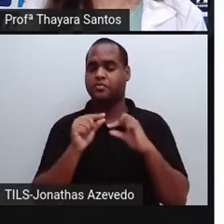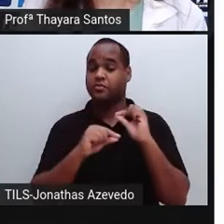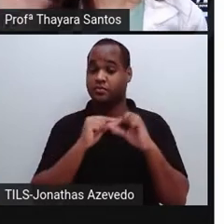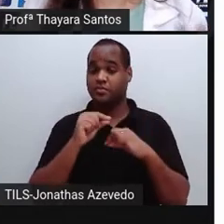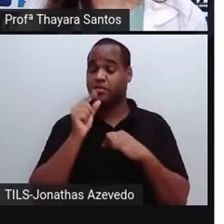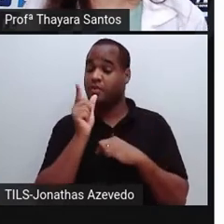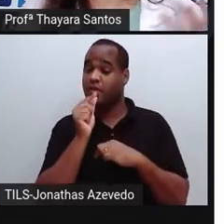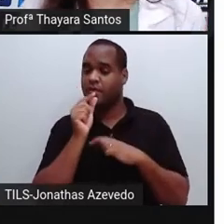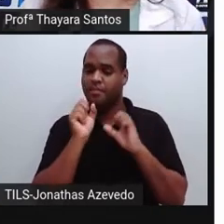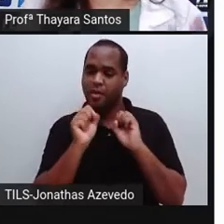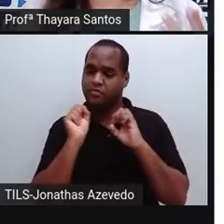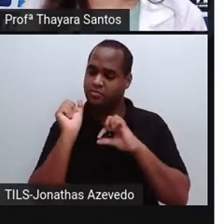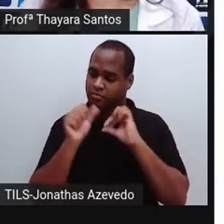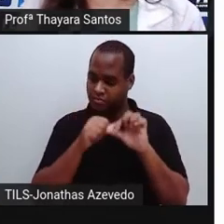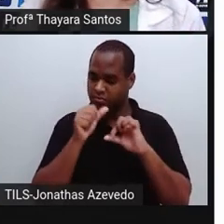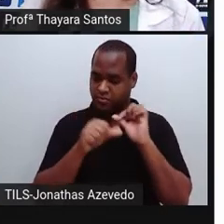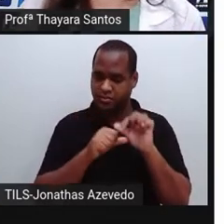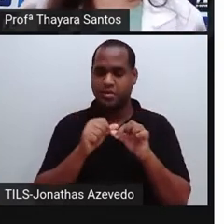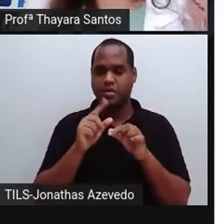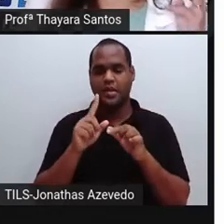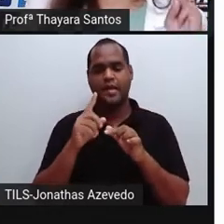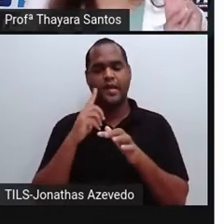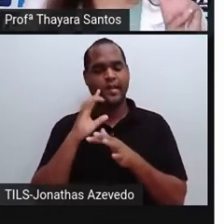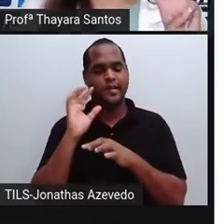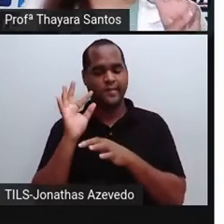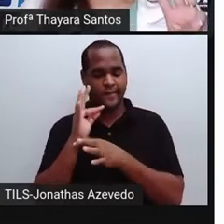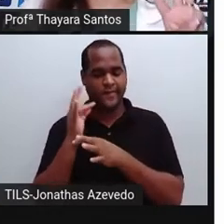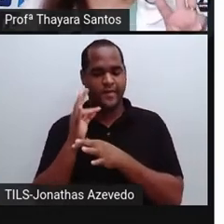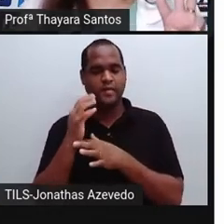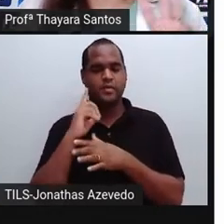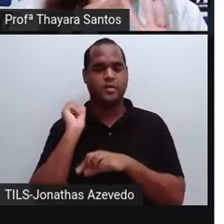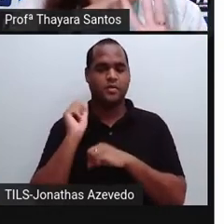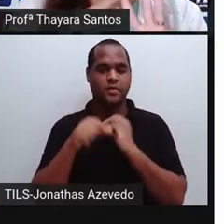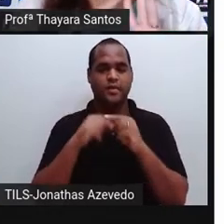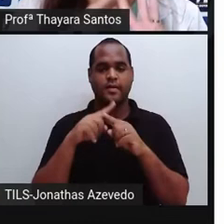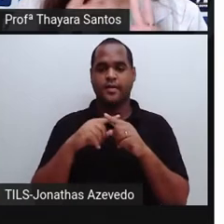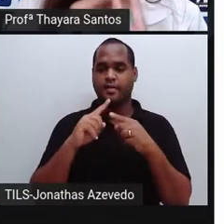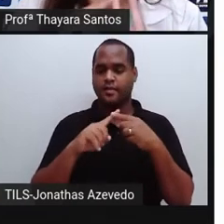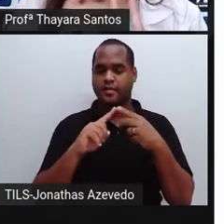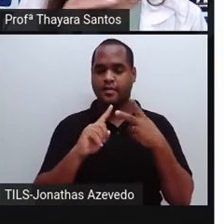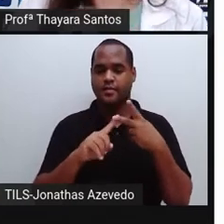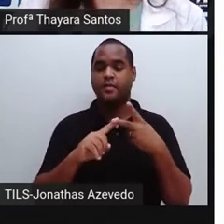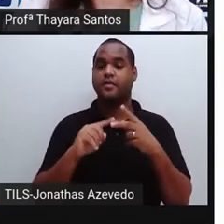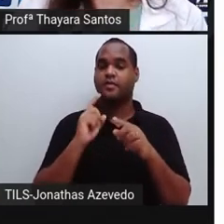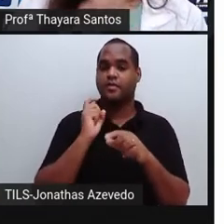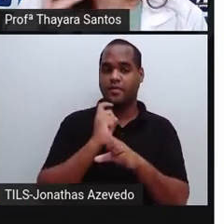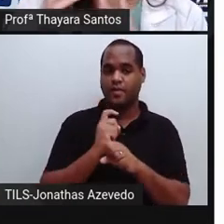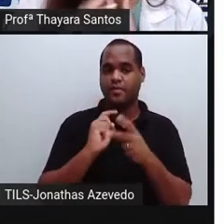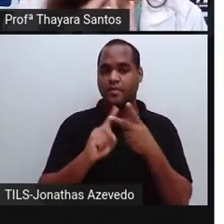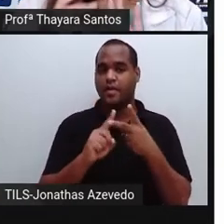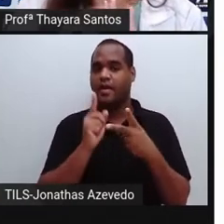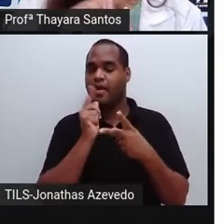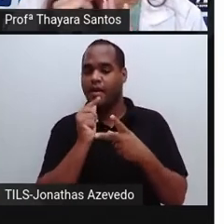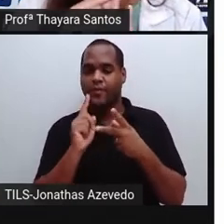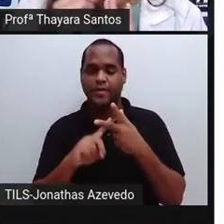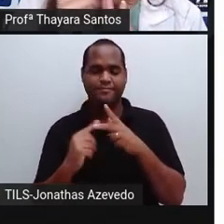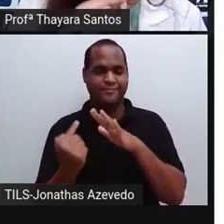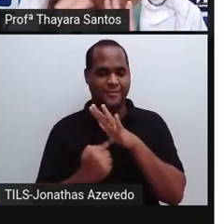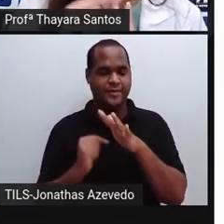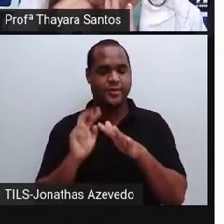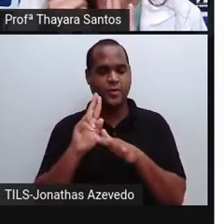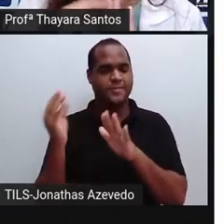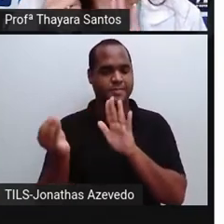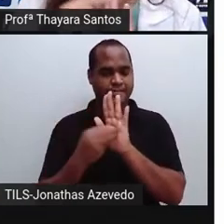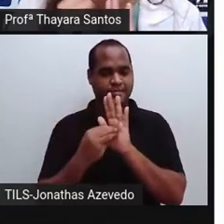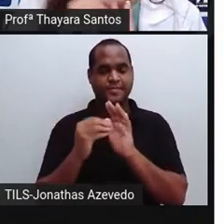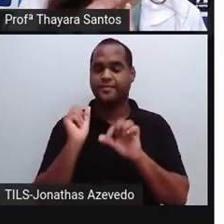pode mudar de estado físico. Ela tem aqueles três estados fundamentais, que é o sólido, o líquido e o gasoso. E ela recebe um nome